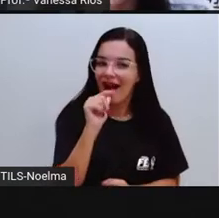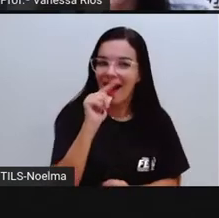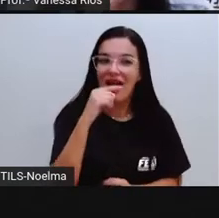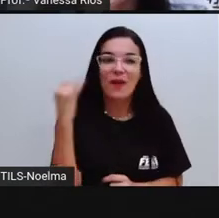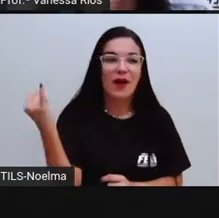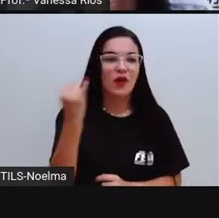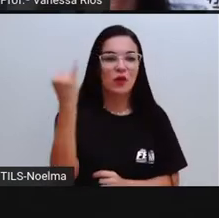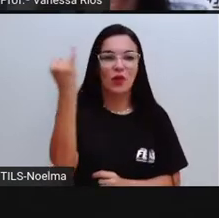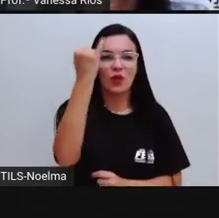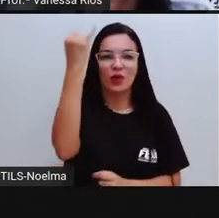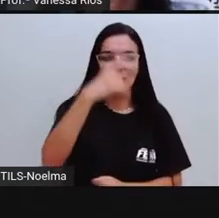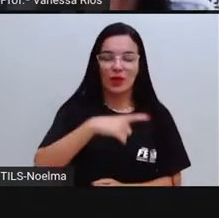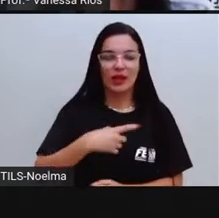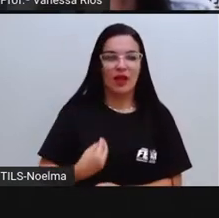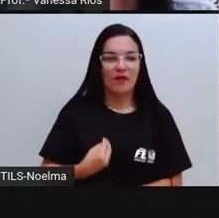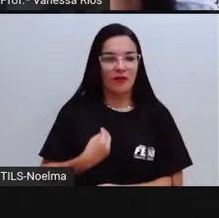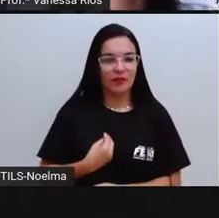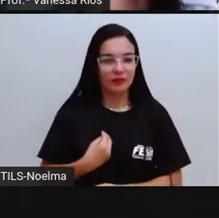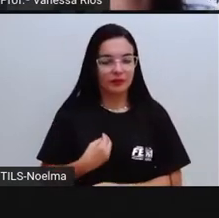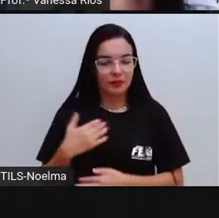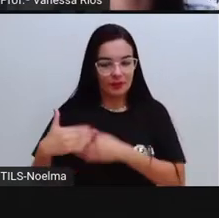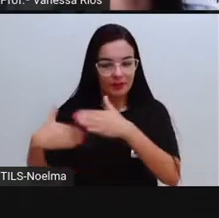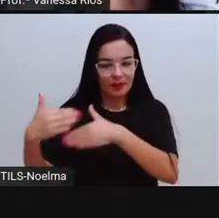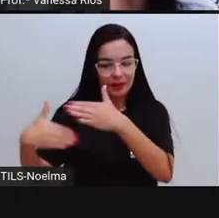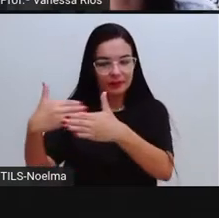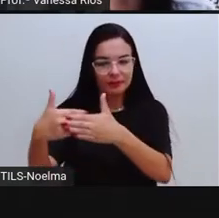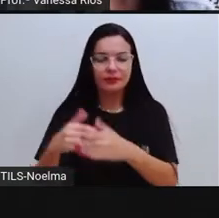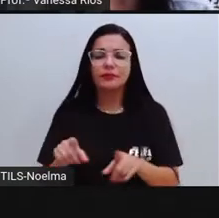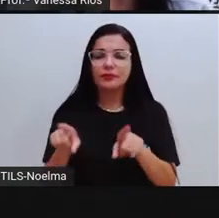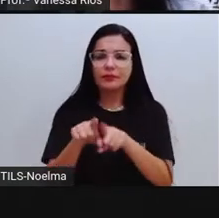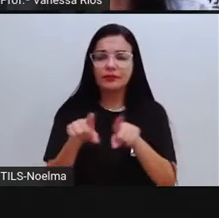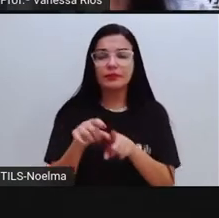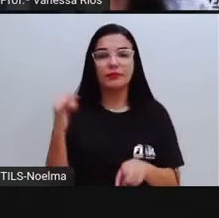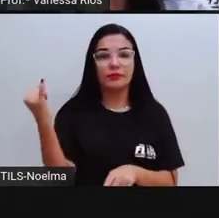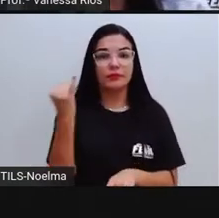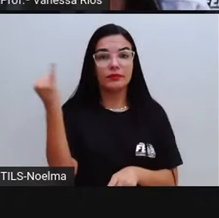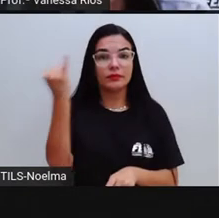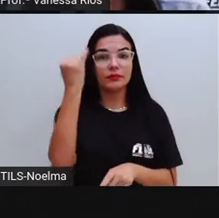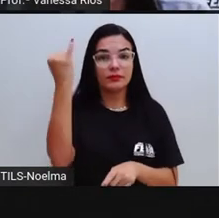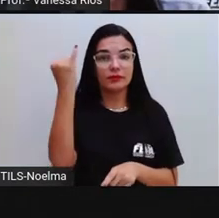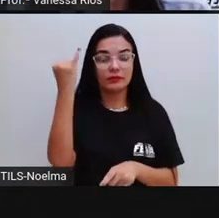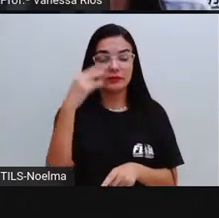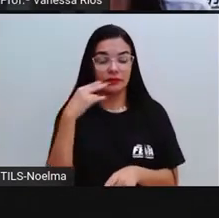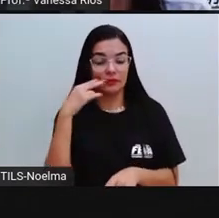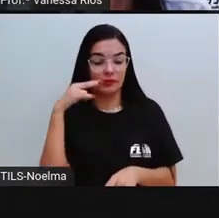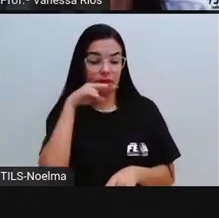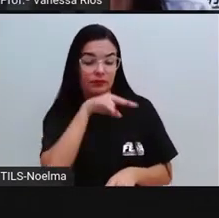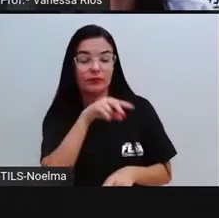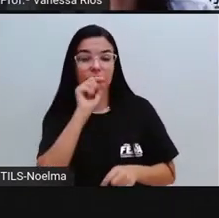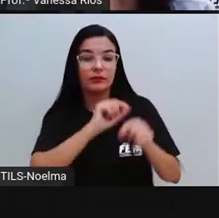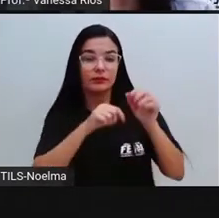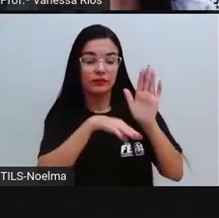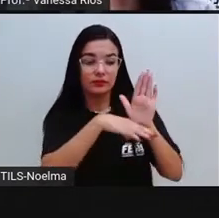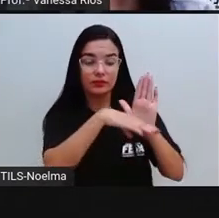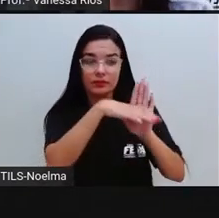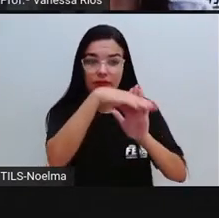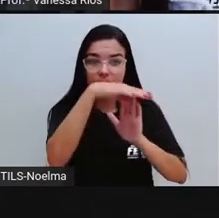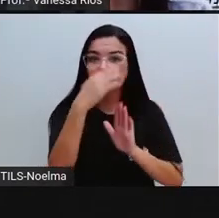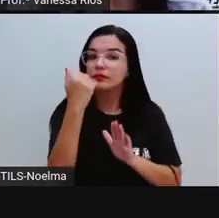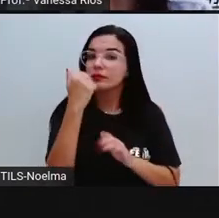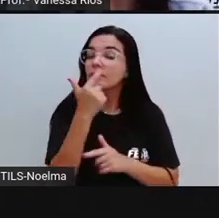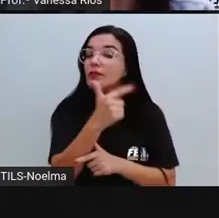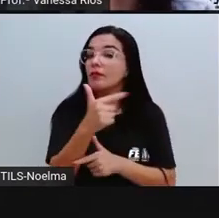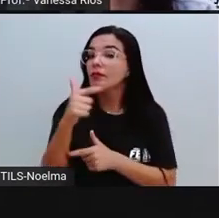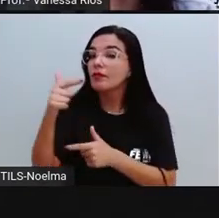sobrevivência. E é importante a gente observar que dentro desse processo de alimentação, outros elementos